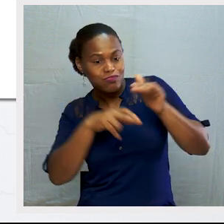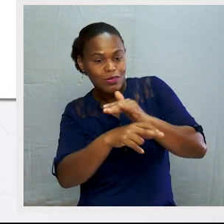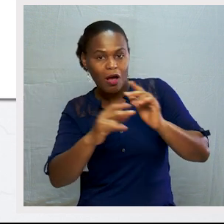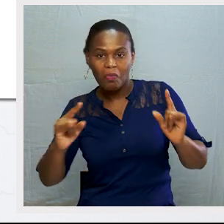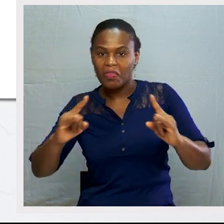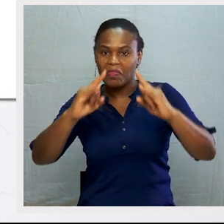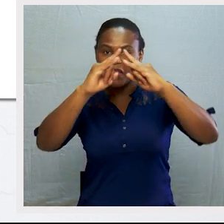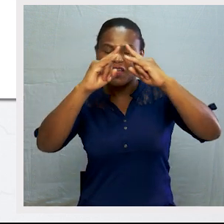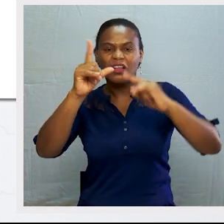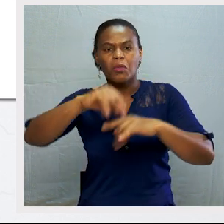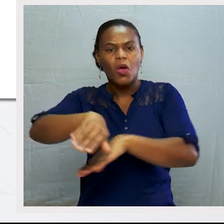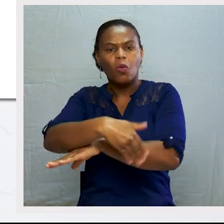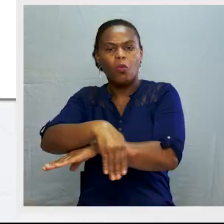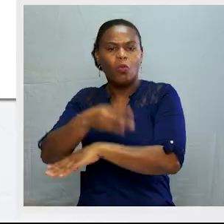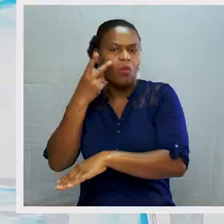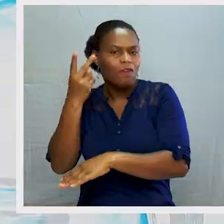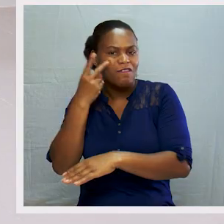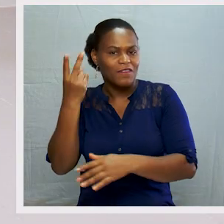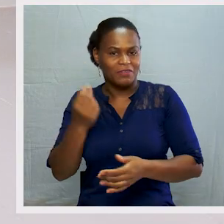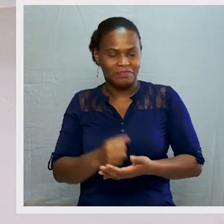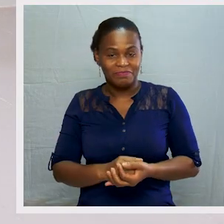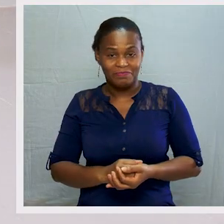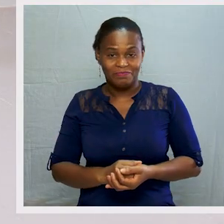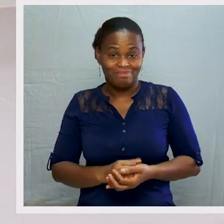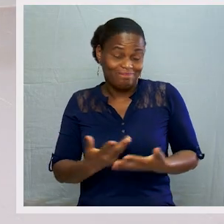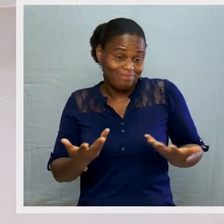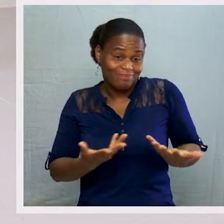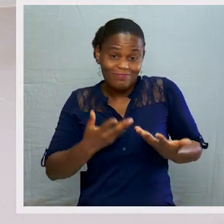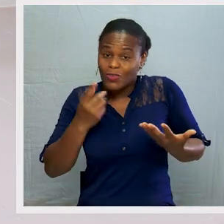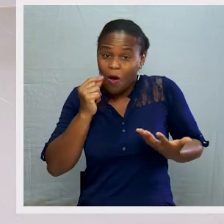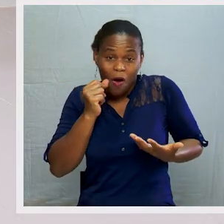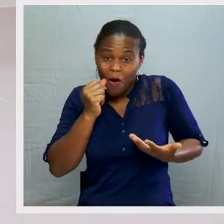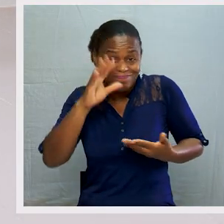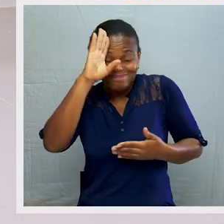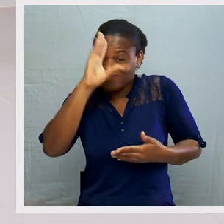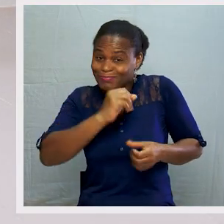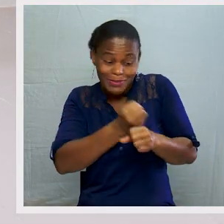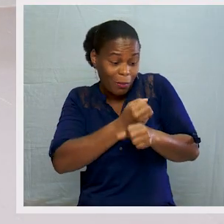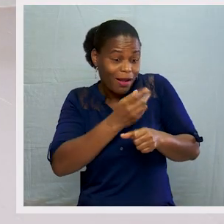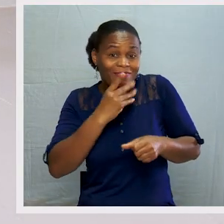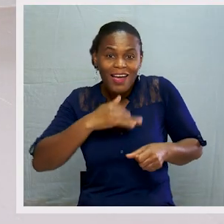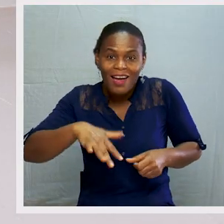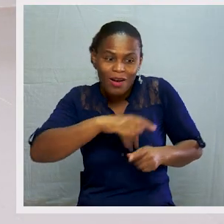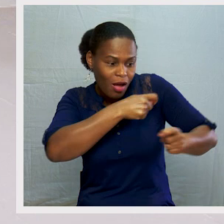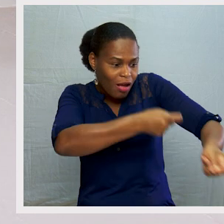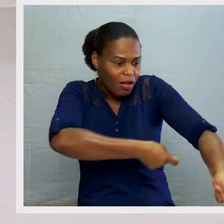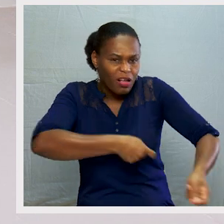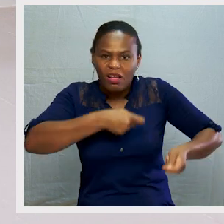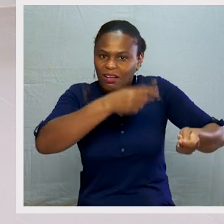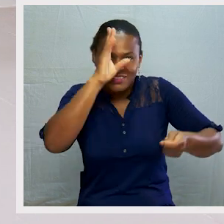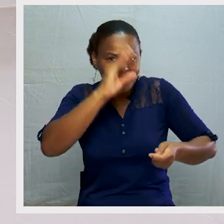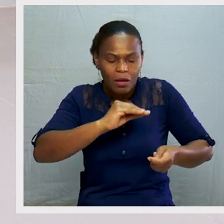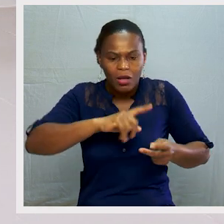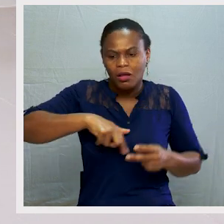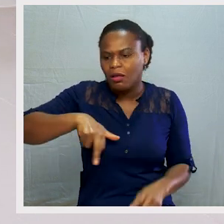ou até viviam ao ar livre. Como não sabiam cultivar a terra, deslocavam